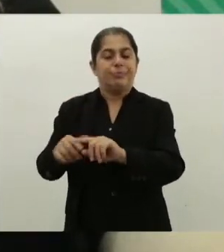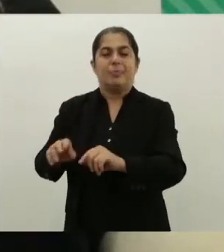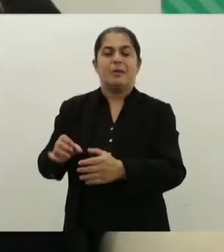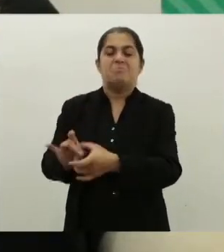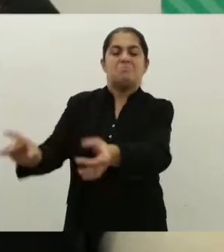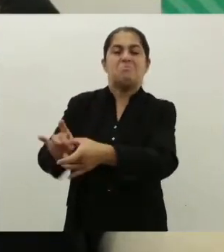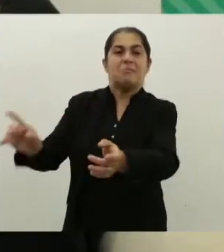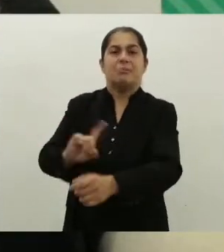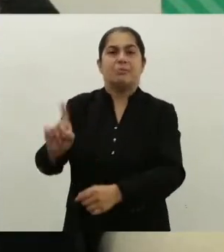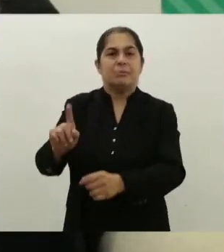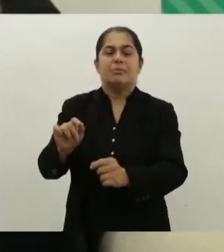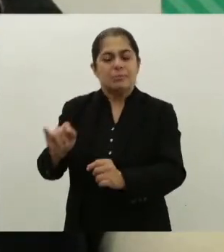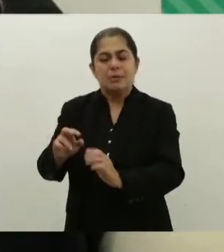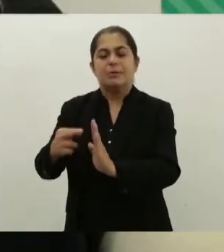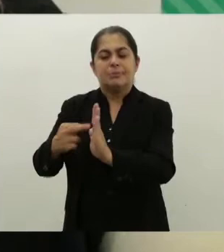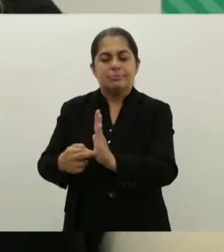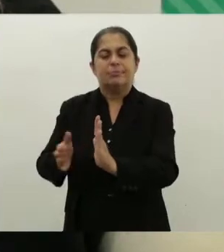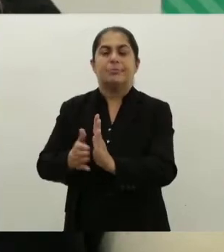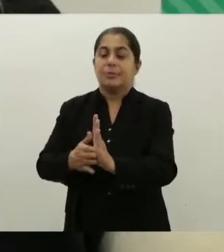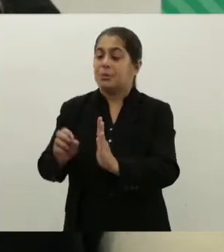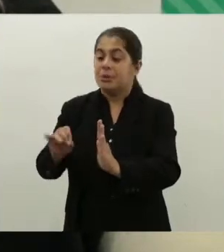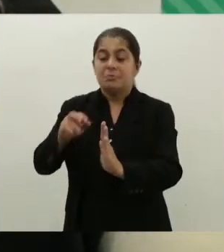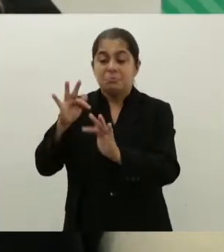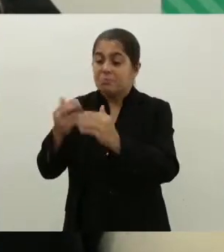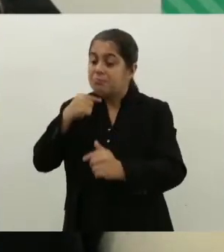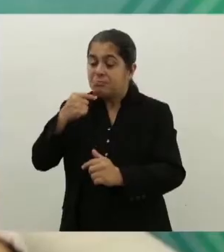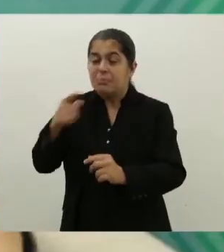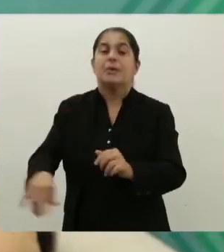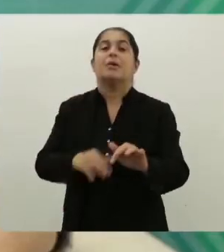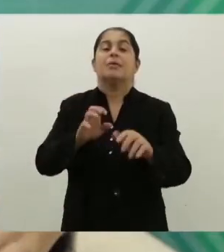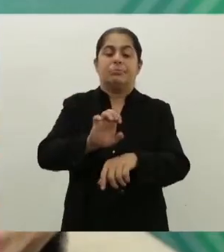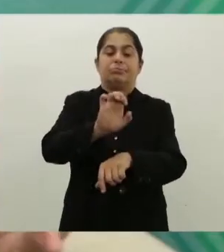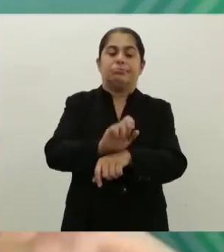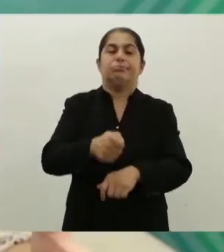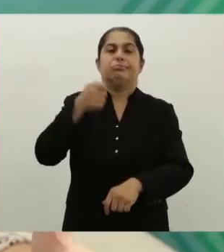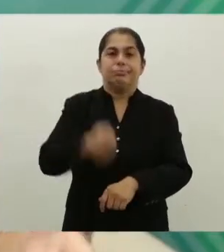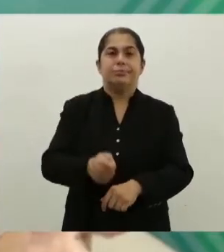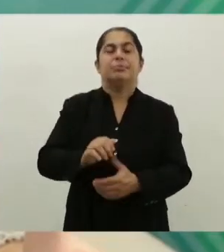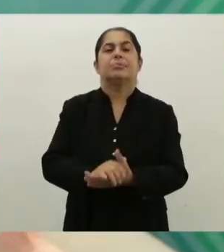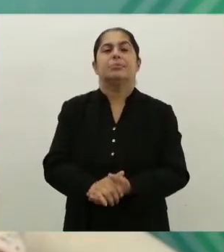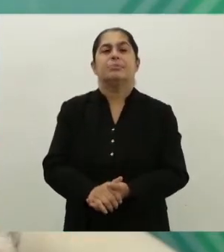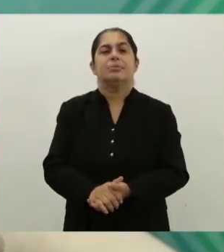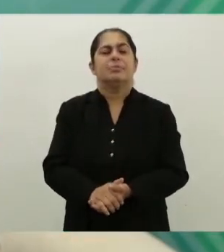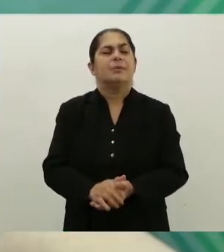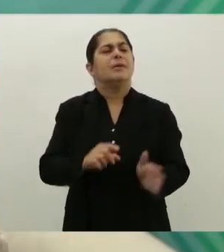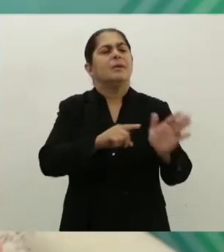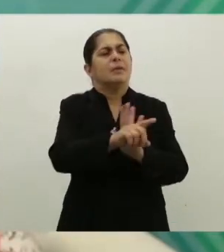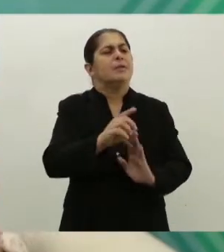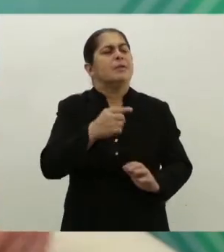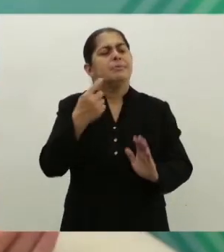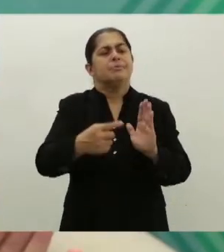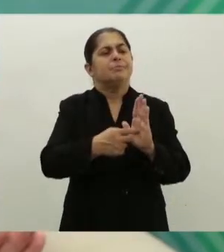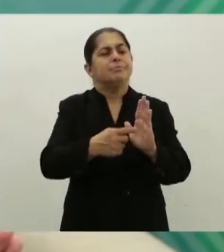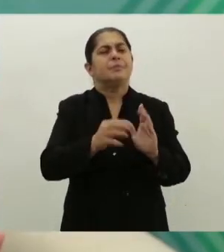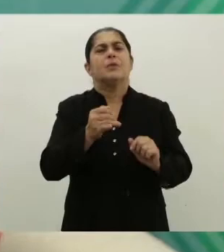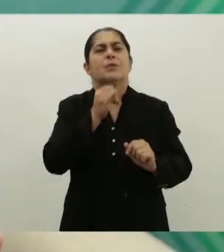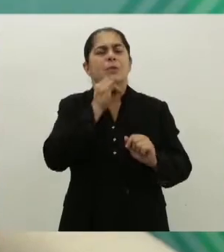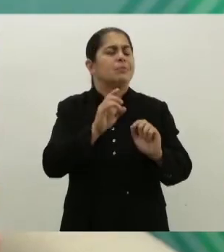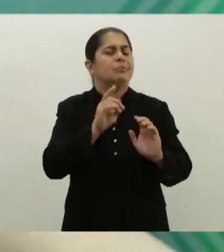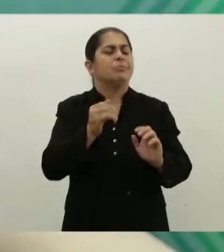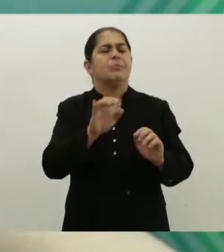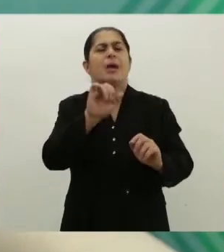depois, quando não é possível, é dado, então, pelo Estado. Quais são os direitos previstos no ECA que não foram